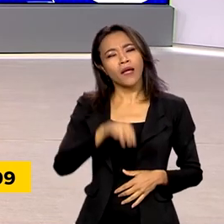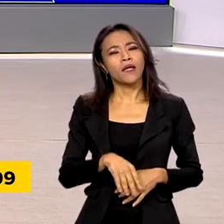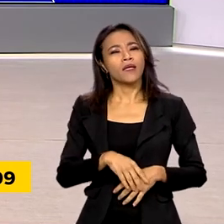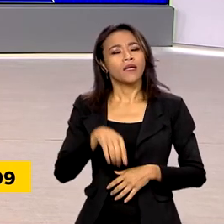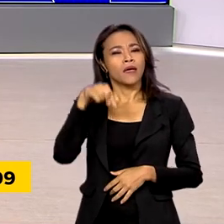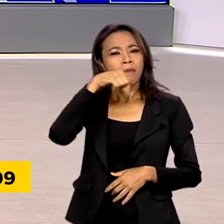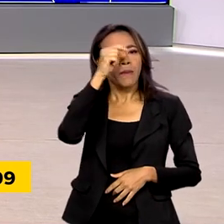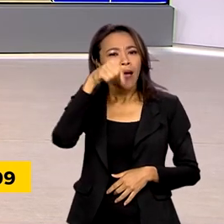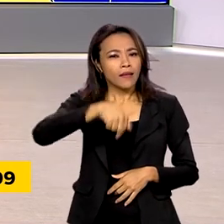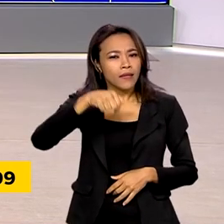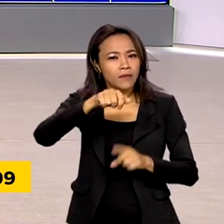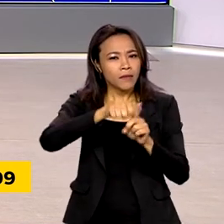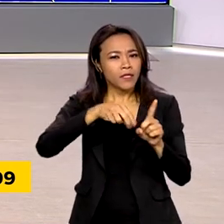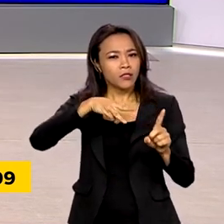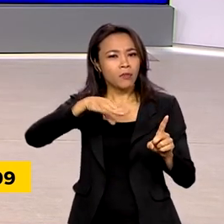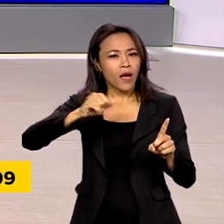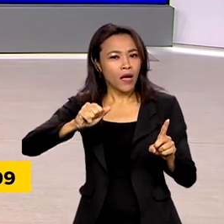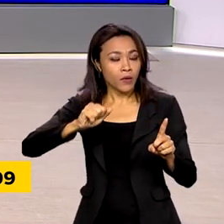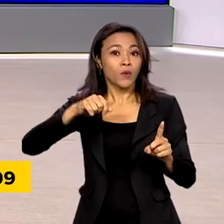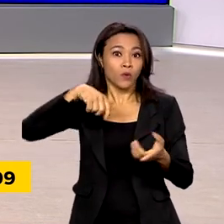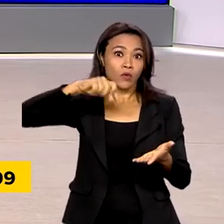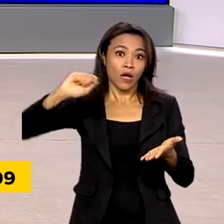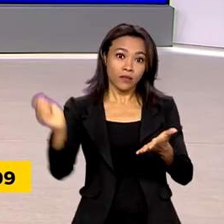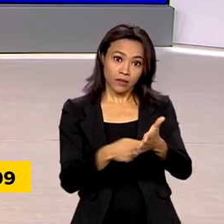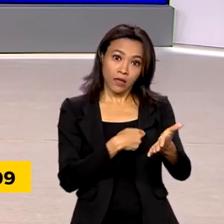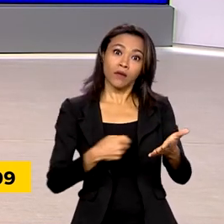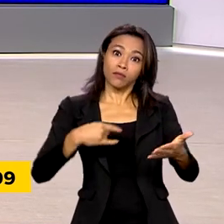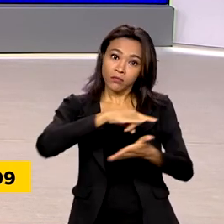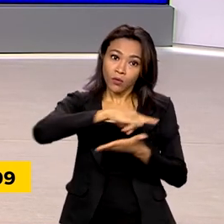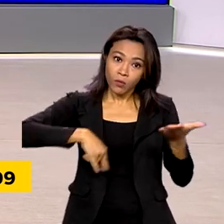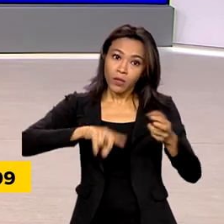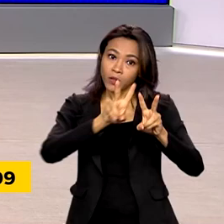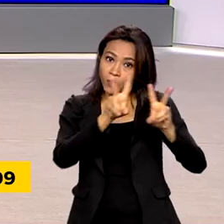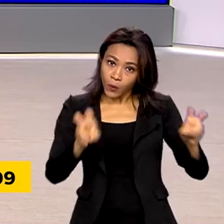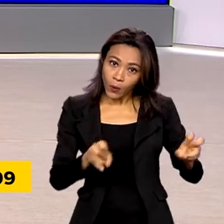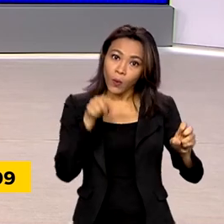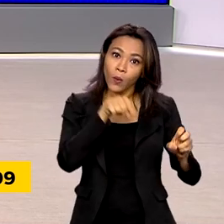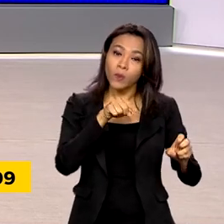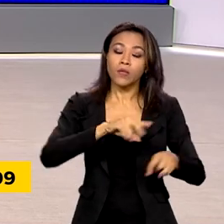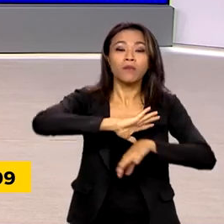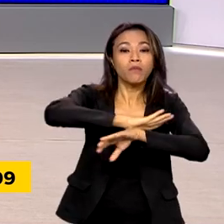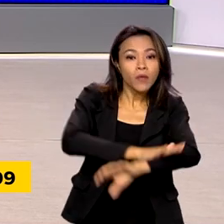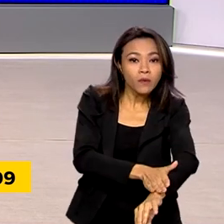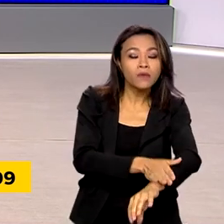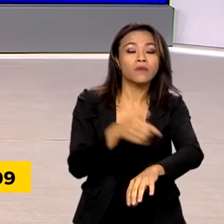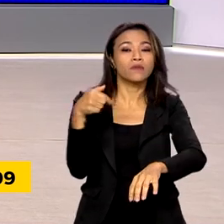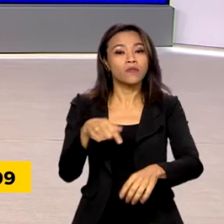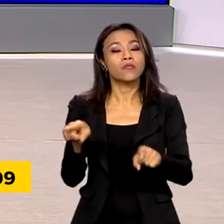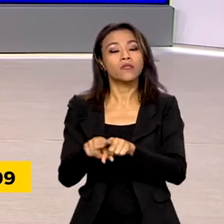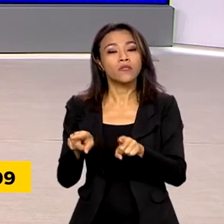para combater o racismo e a xenofobia e que prevê atenção especial aos casos de racismo no esporte.